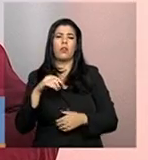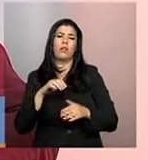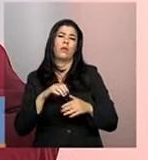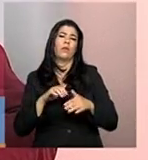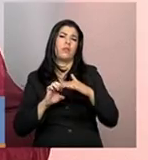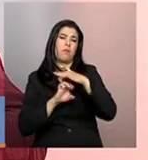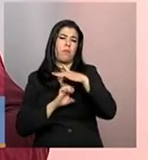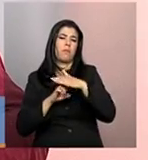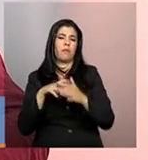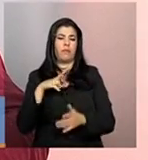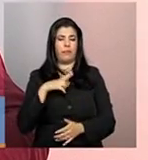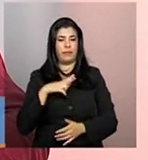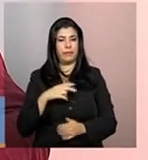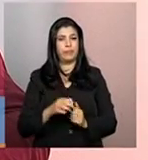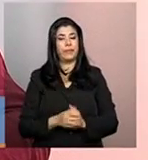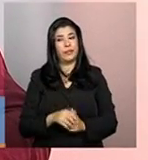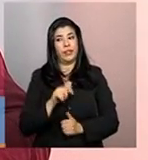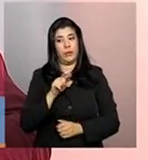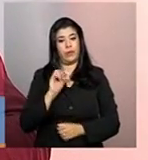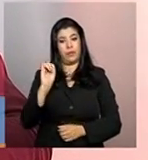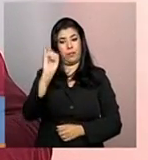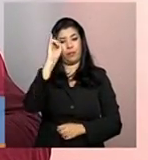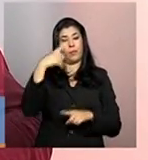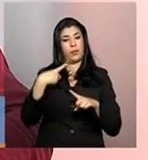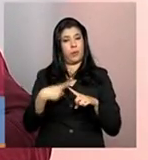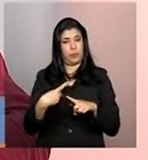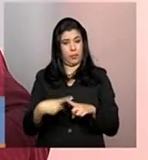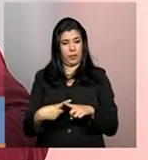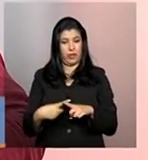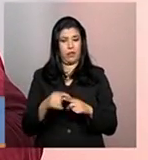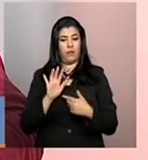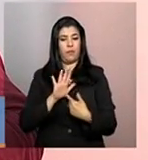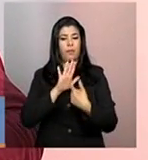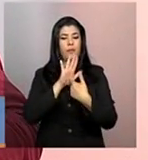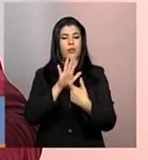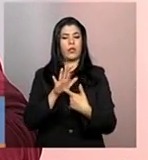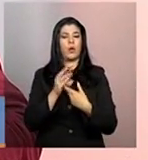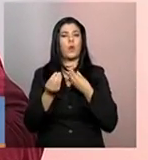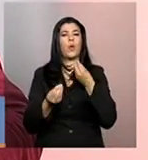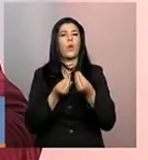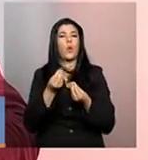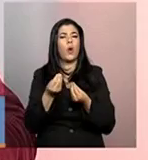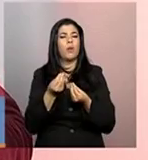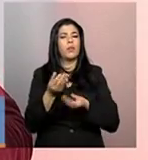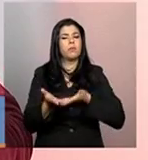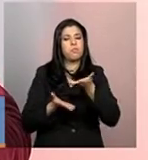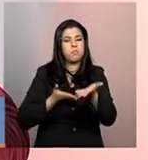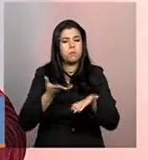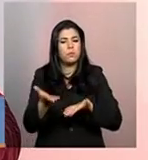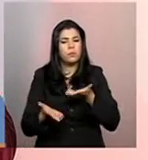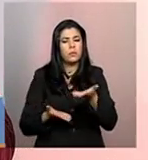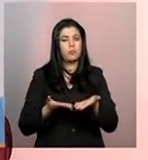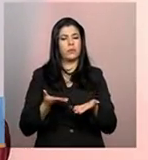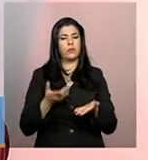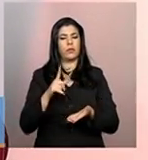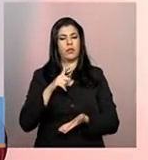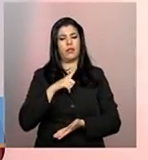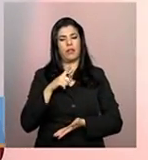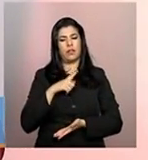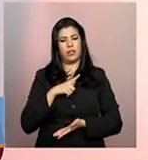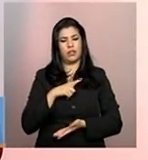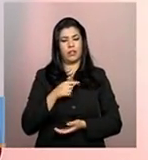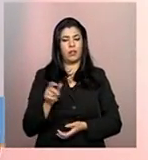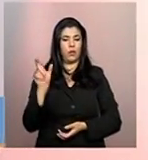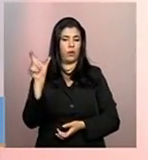sessão. É uma sessão muito importante porque ela vai retratar a dinâmica, a relação existente entre